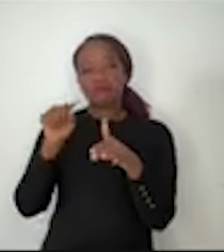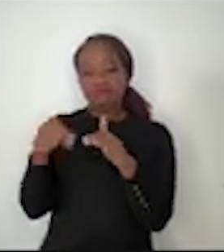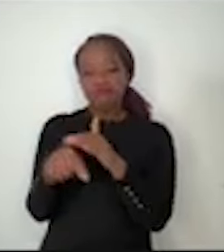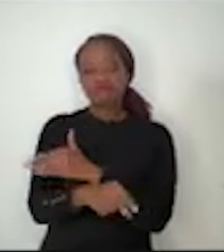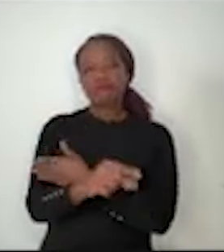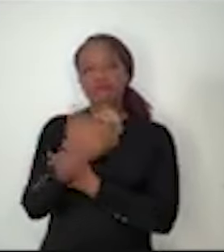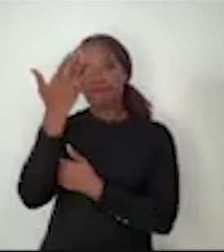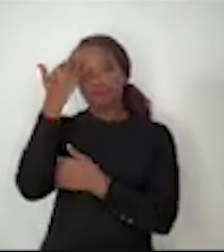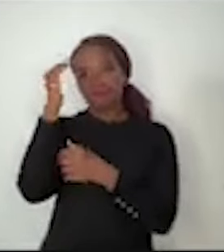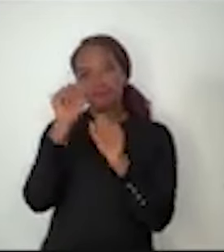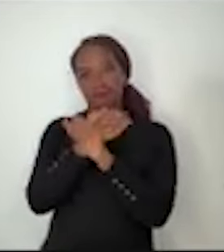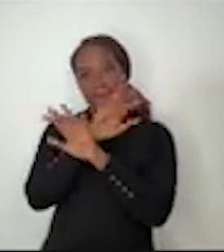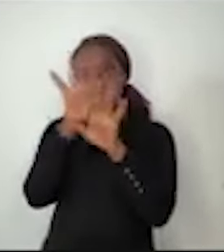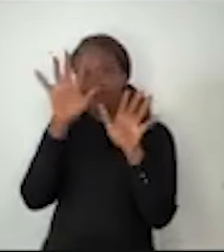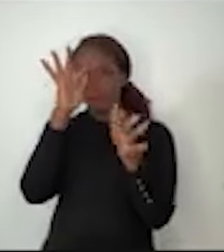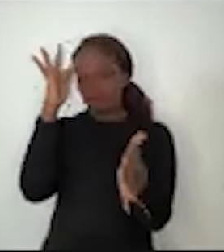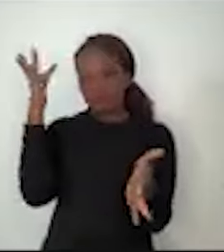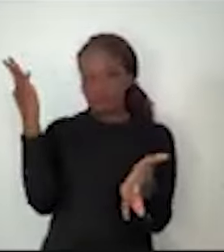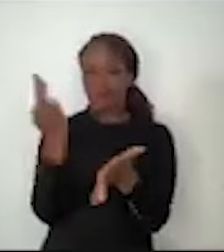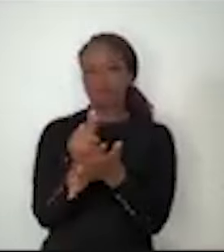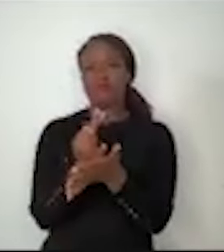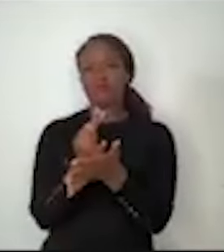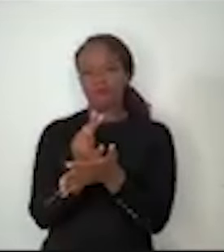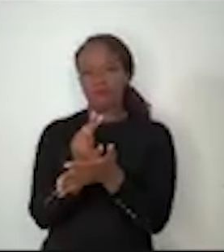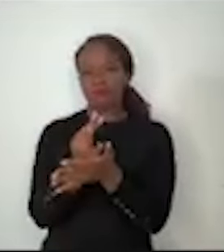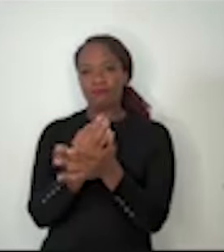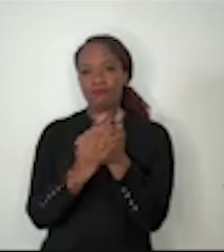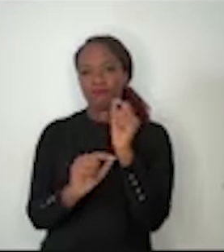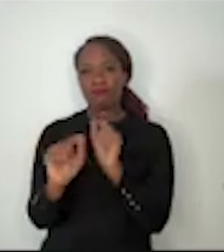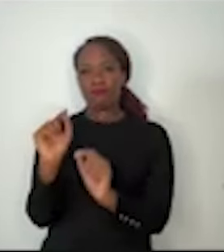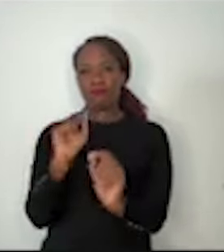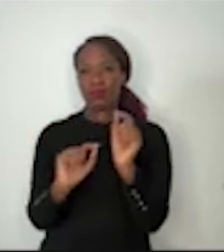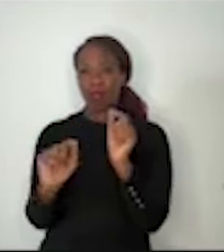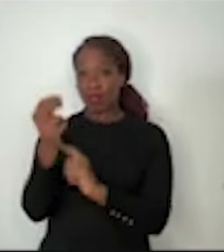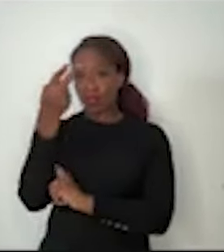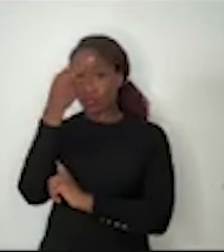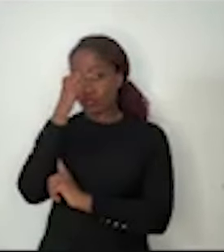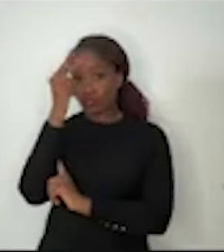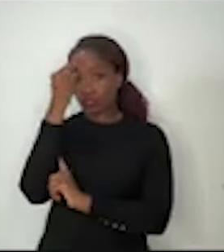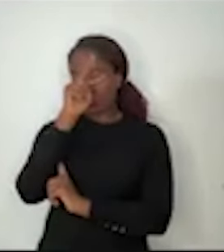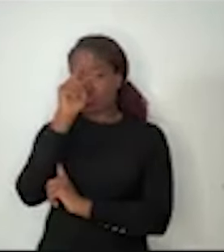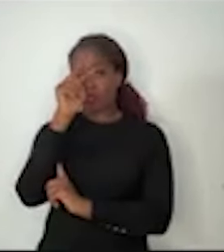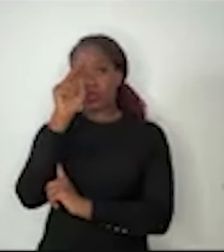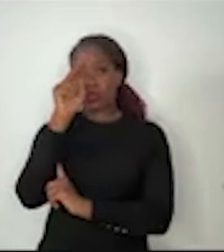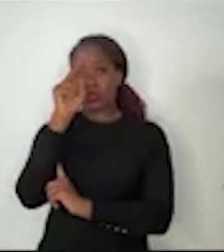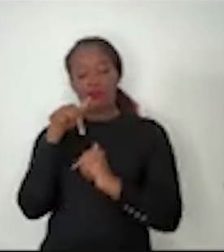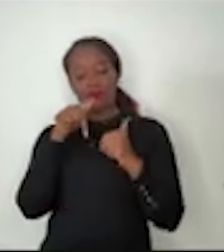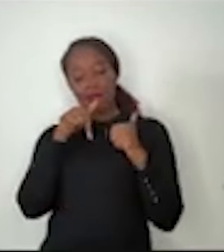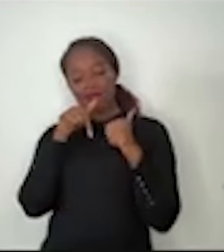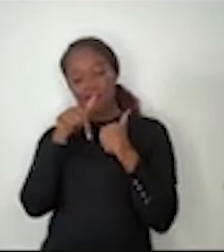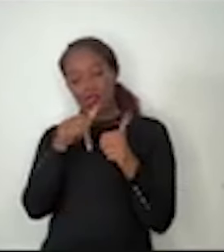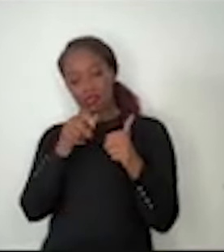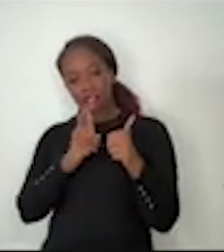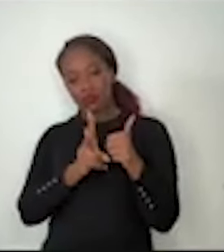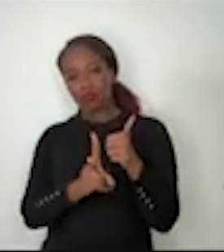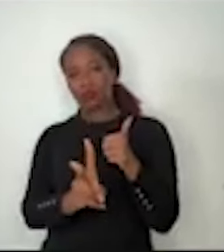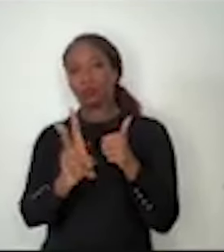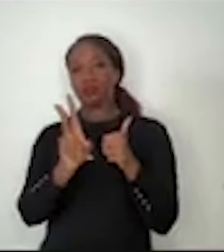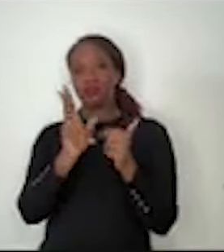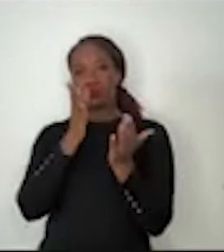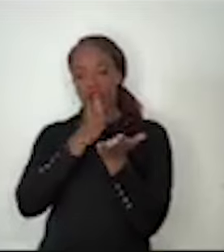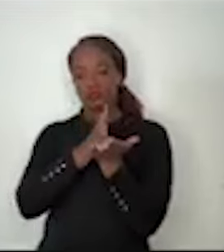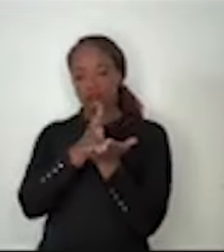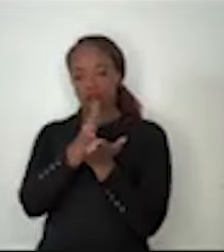racional é a de que a história é uma marcha contínua na direção do bem